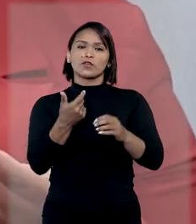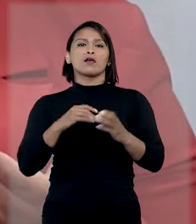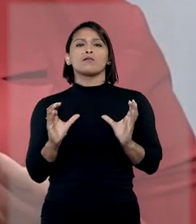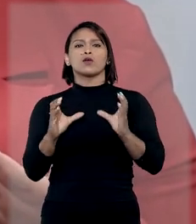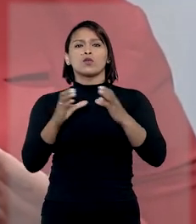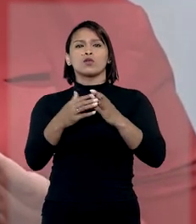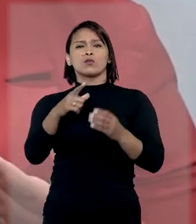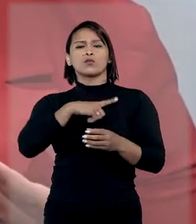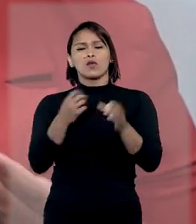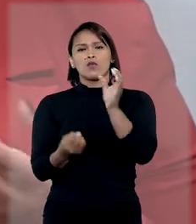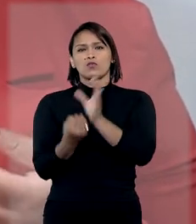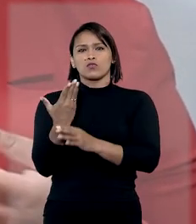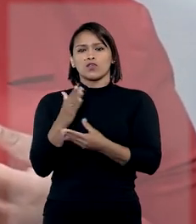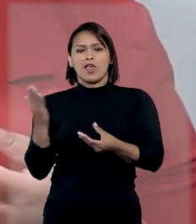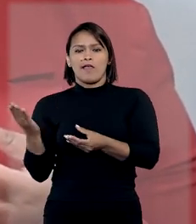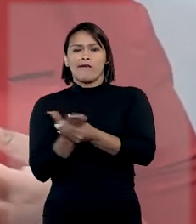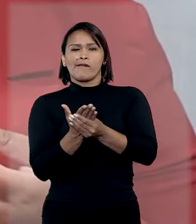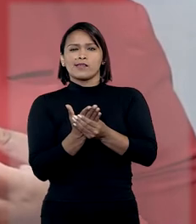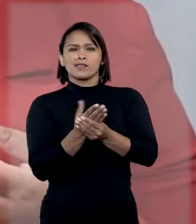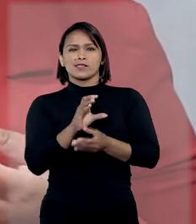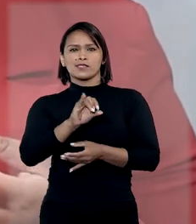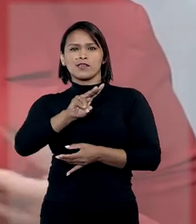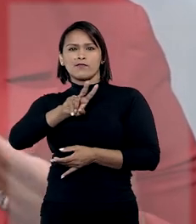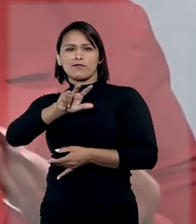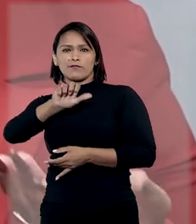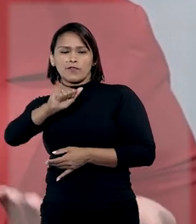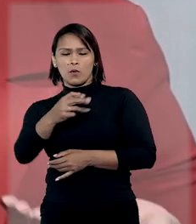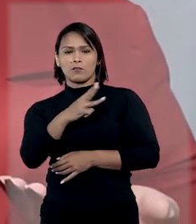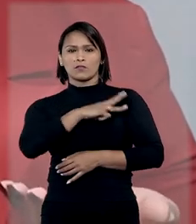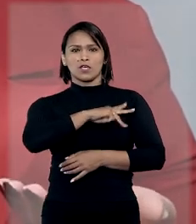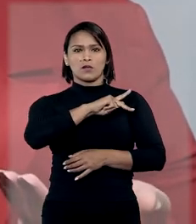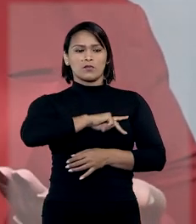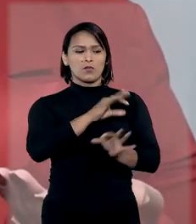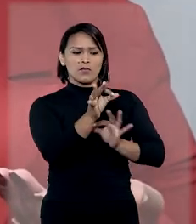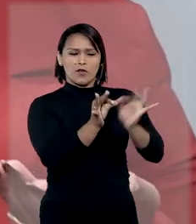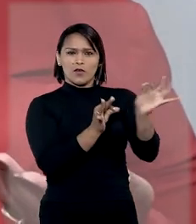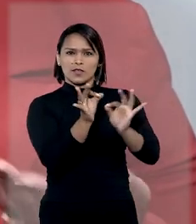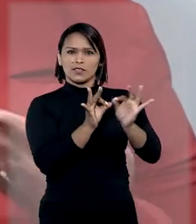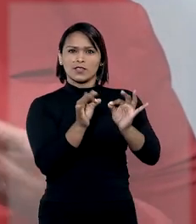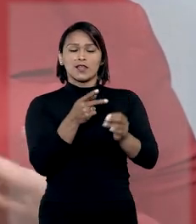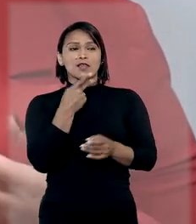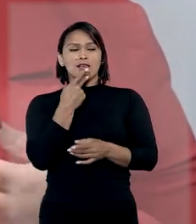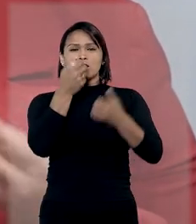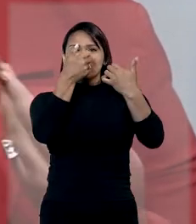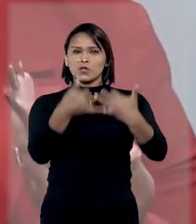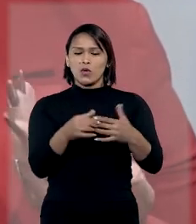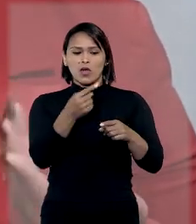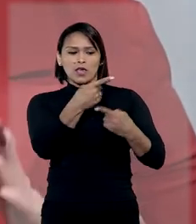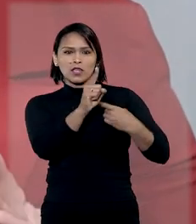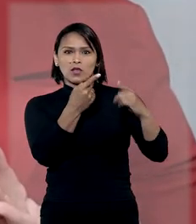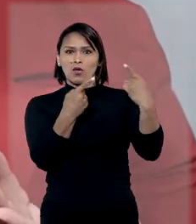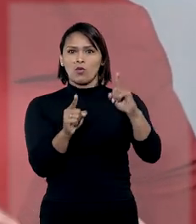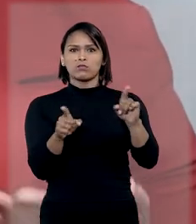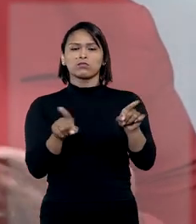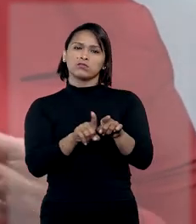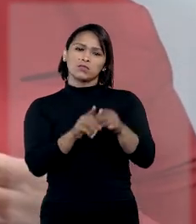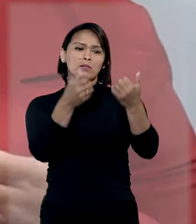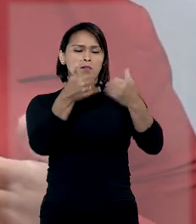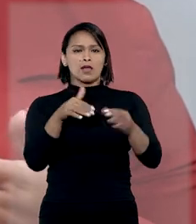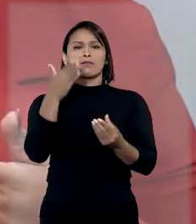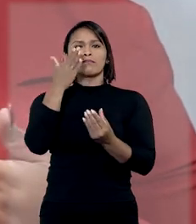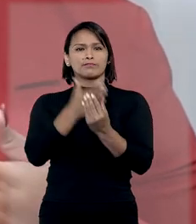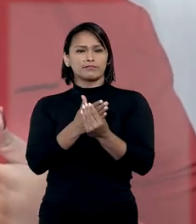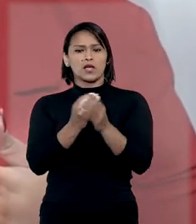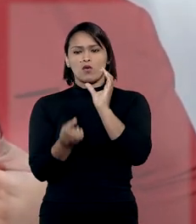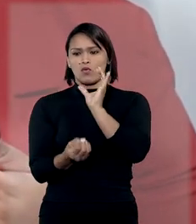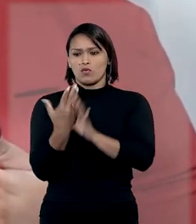pelo colegiado teve origem em ação civil pública, ajuizada pelo Ministério Público Federal, que alegou que, entre outros motivos, o